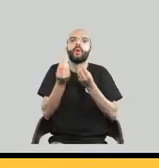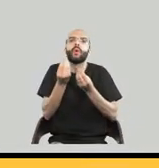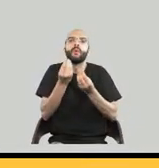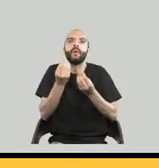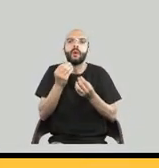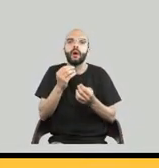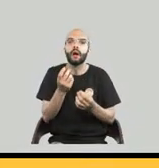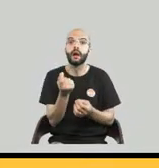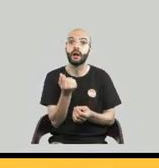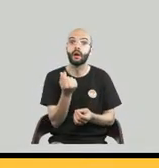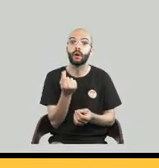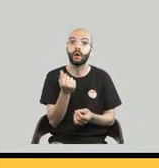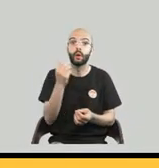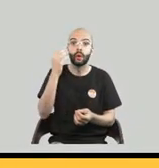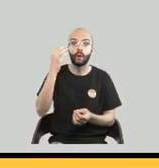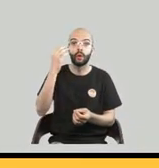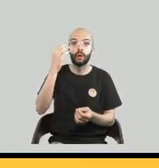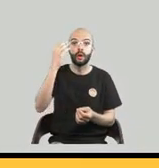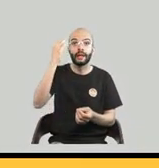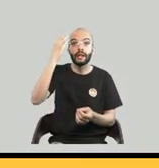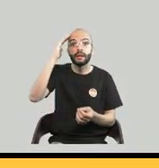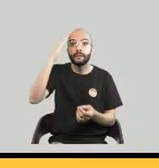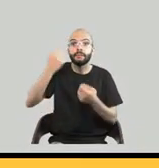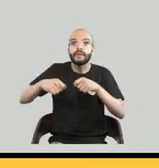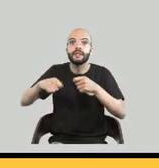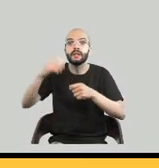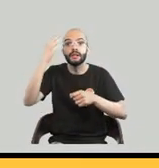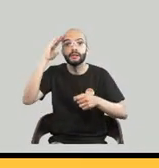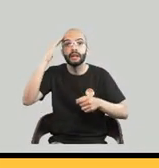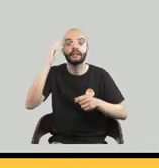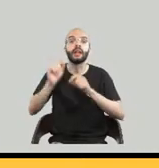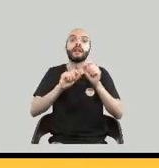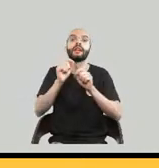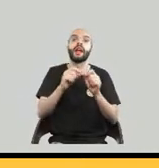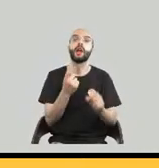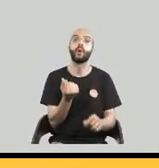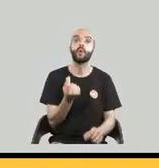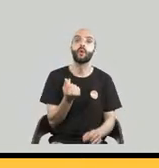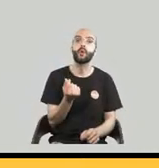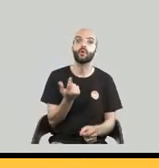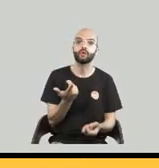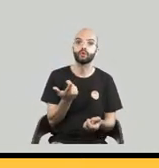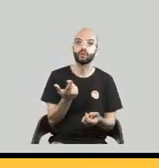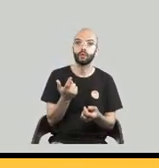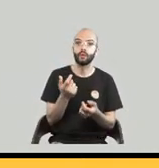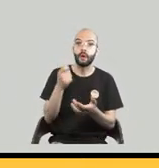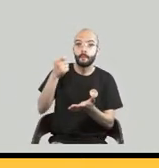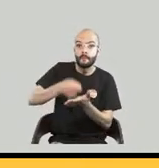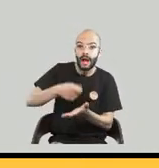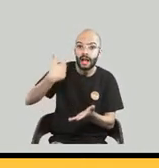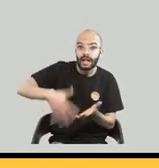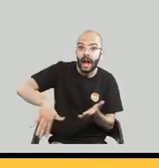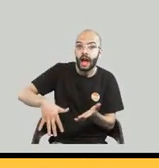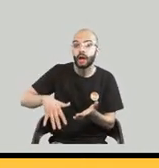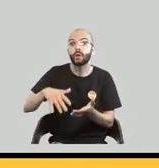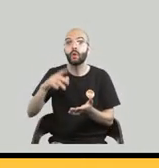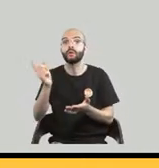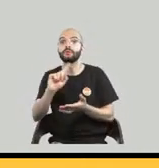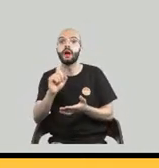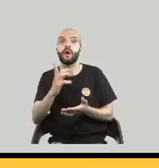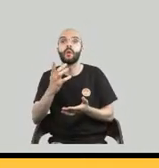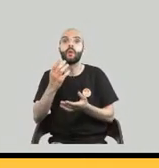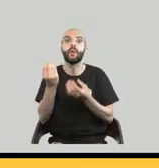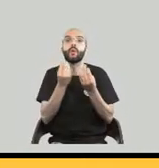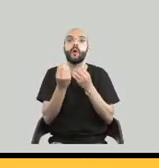se existe investimento governamental ou não. Então, eu não sei se o pessoal da Wise Hand pode falar um pouquinho do custo que seria de